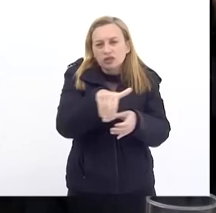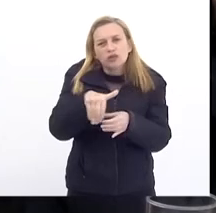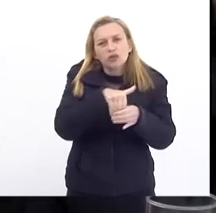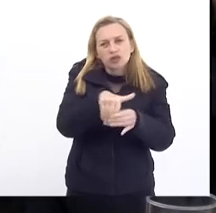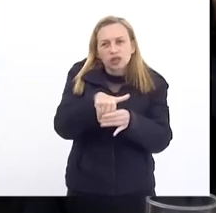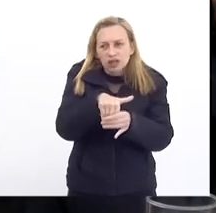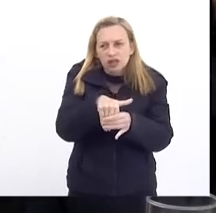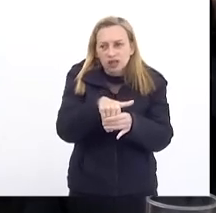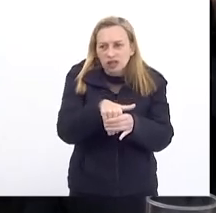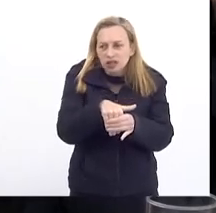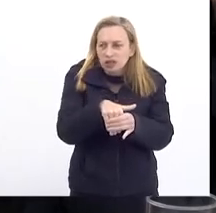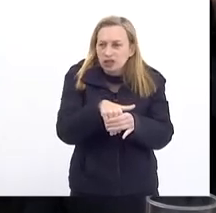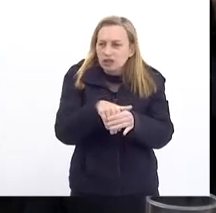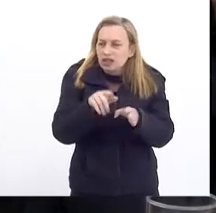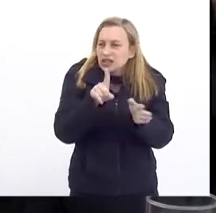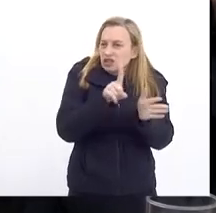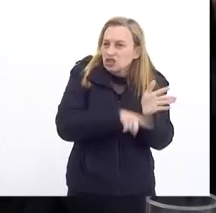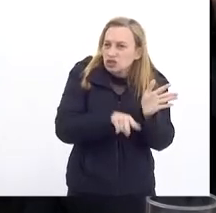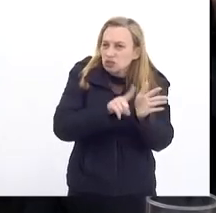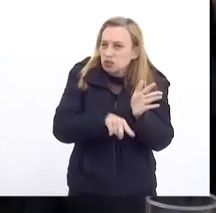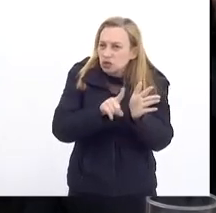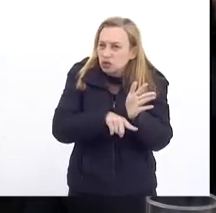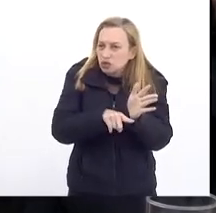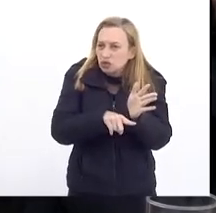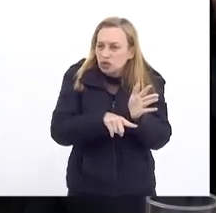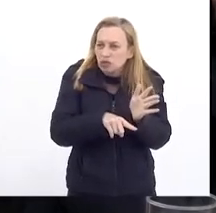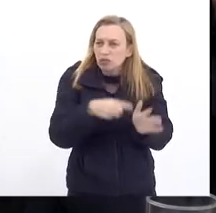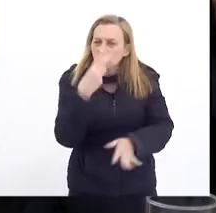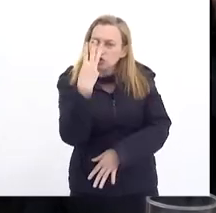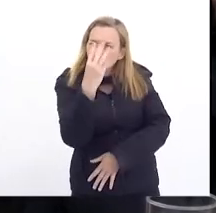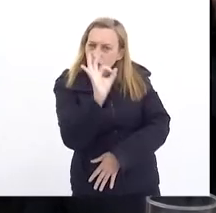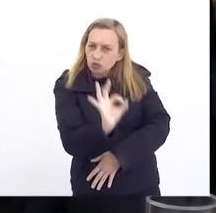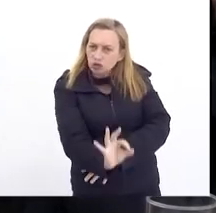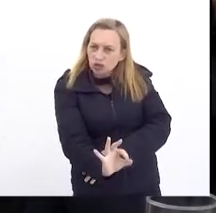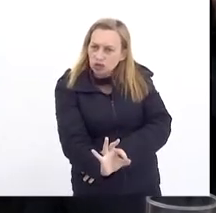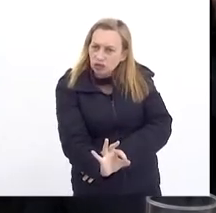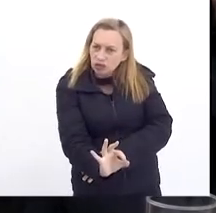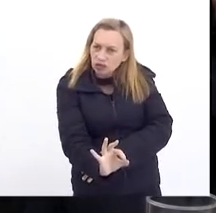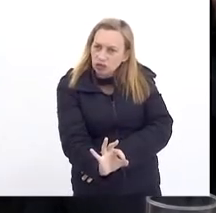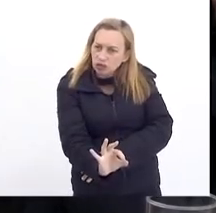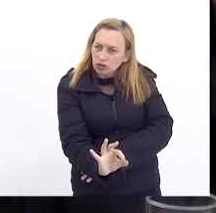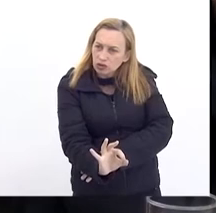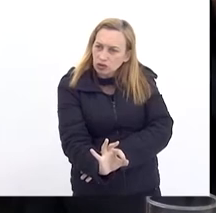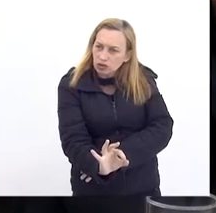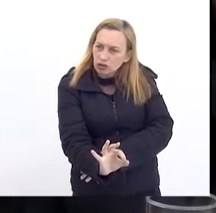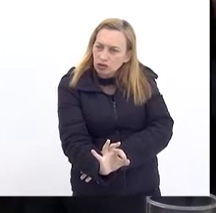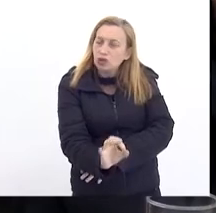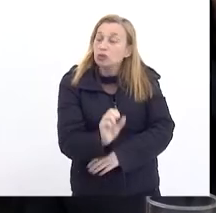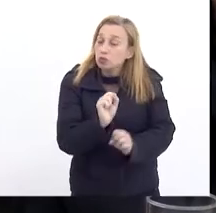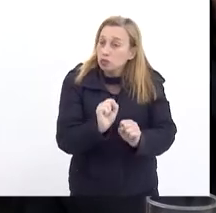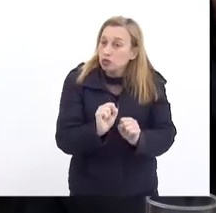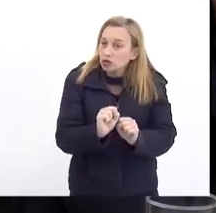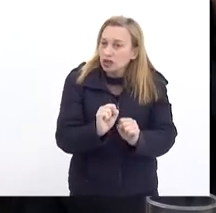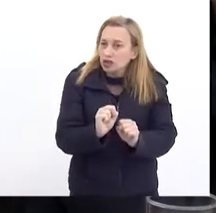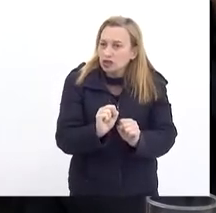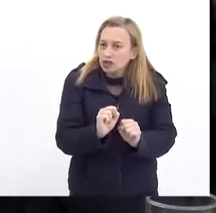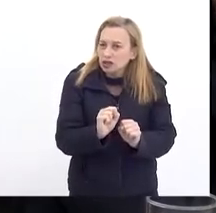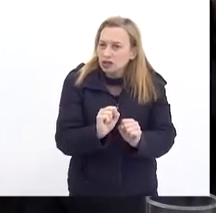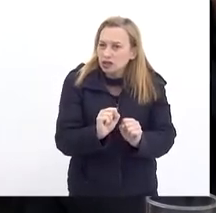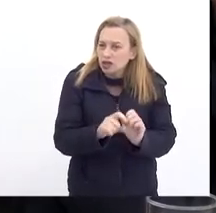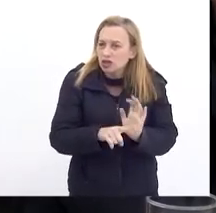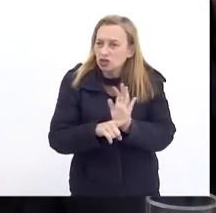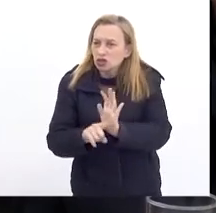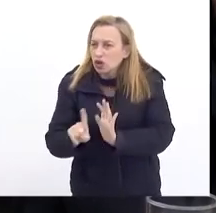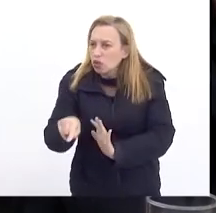Trazendo Essa redução Para os Mesmos 3% E assim Pudéssemos Incentivar Outras